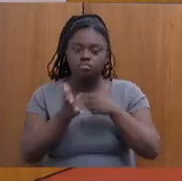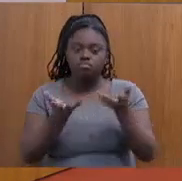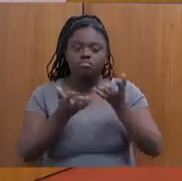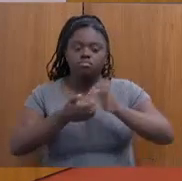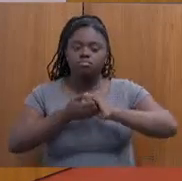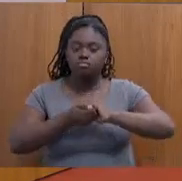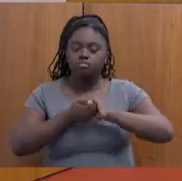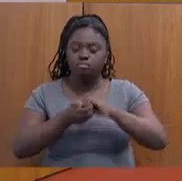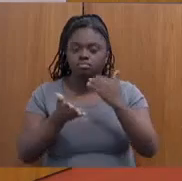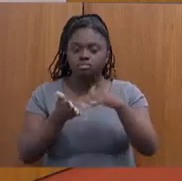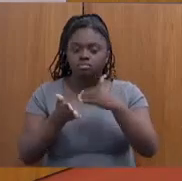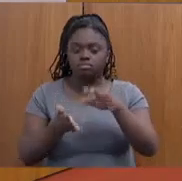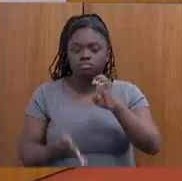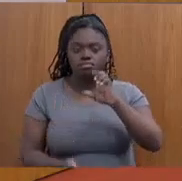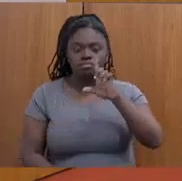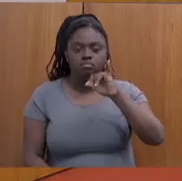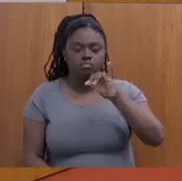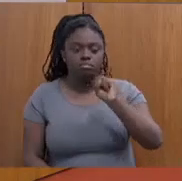secretária Elisabeth Chucá,